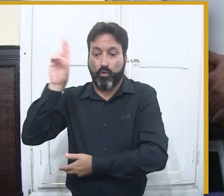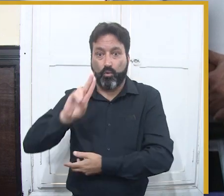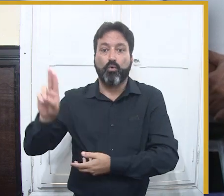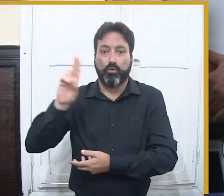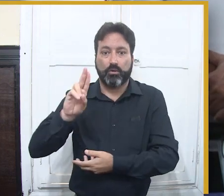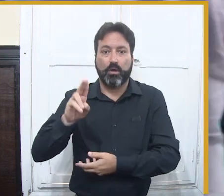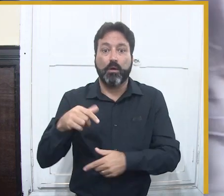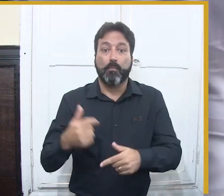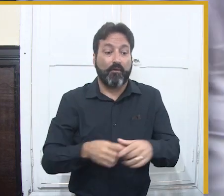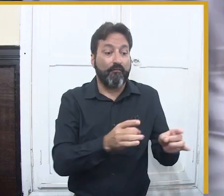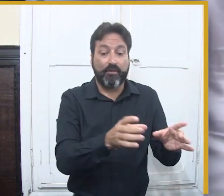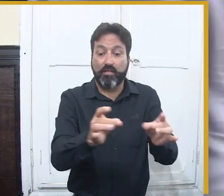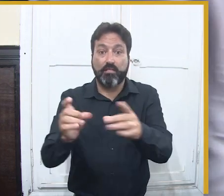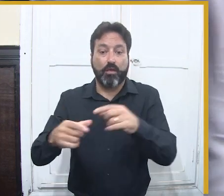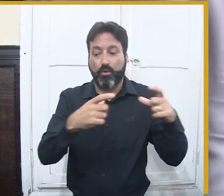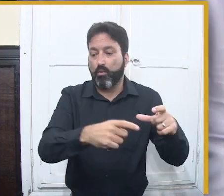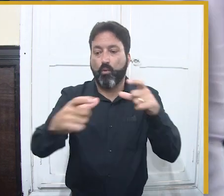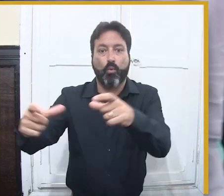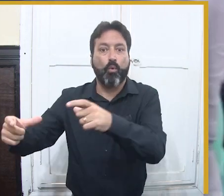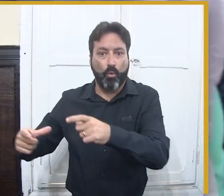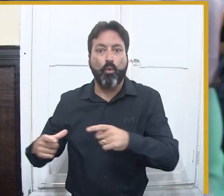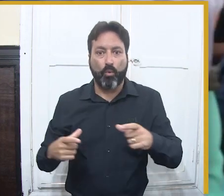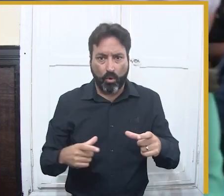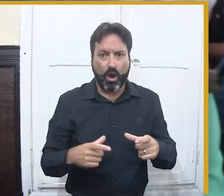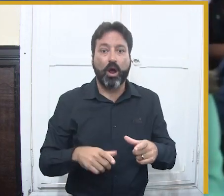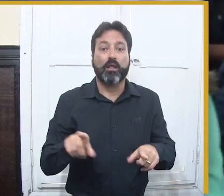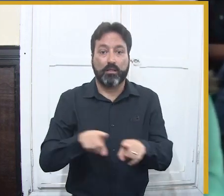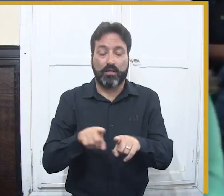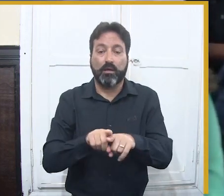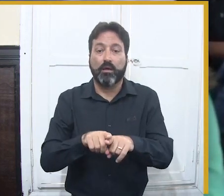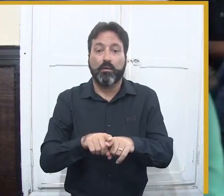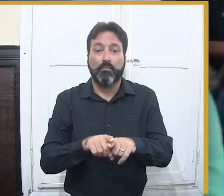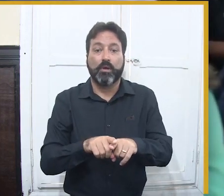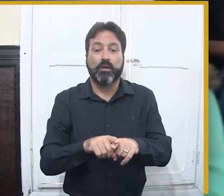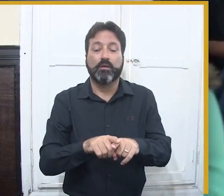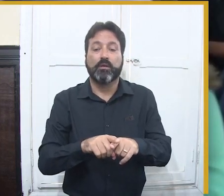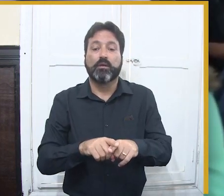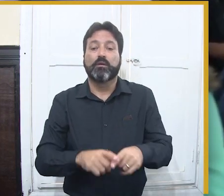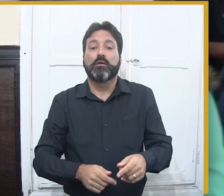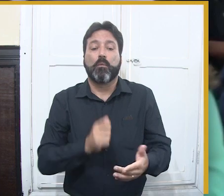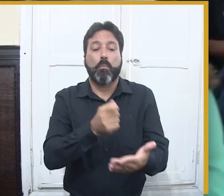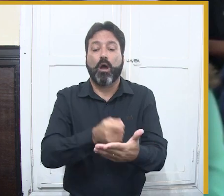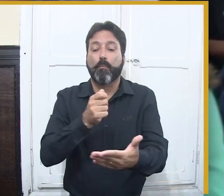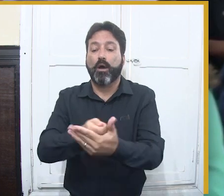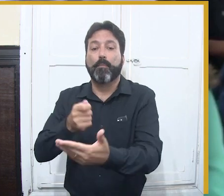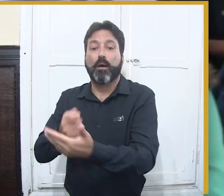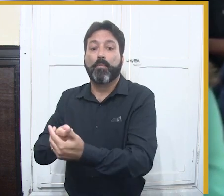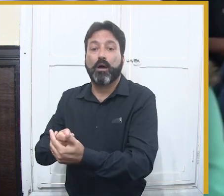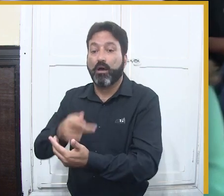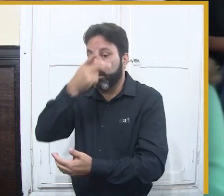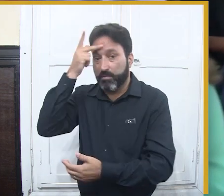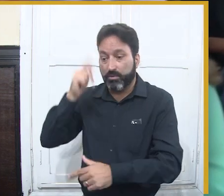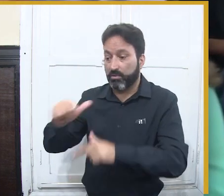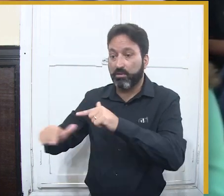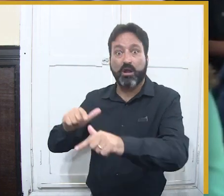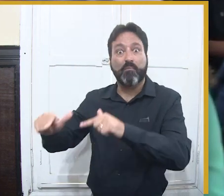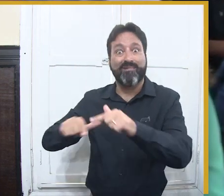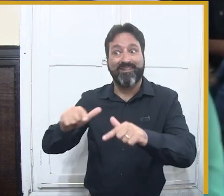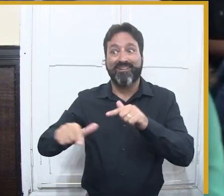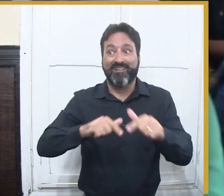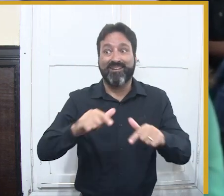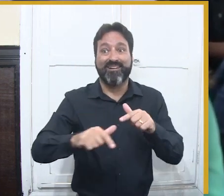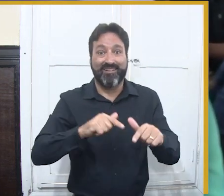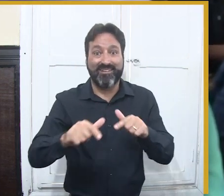compensar a prefeitura pelo uso do espaço público e pelo recurso que vai ser levantado fruto de